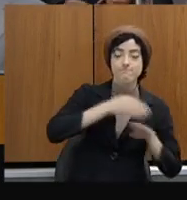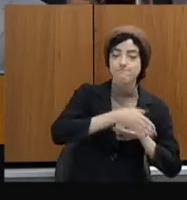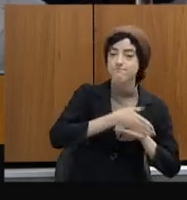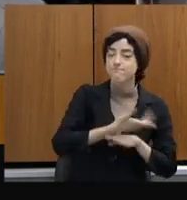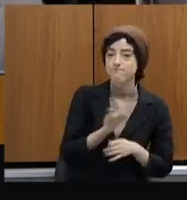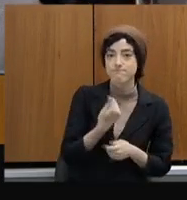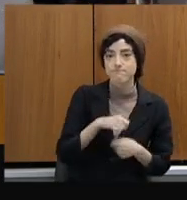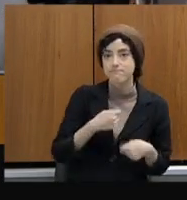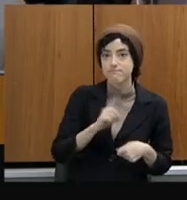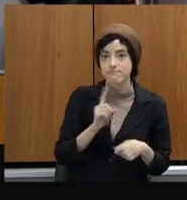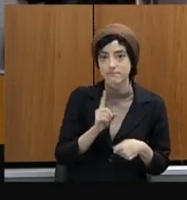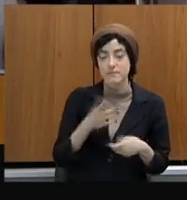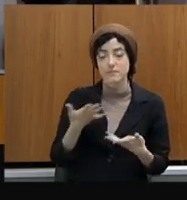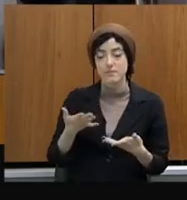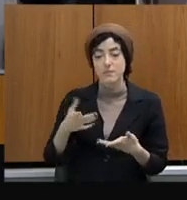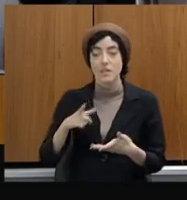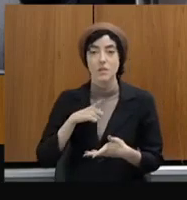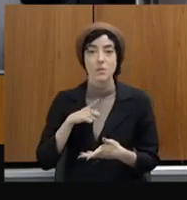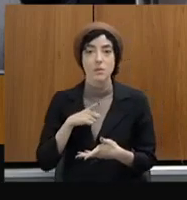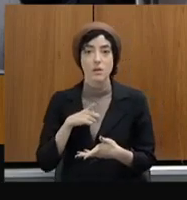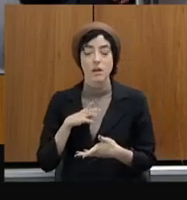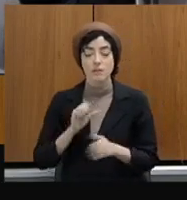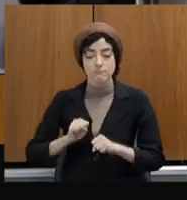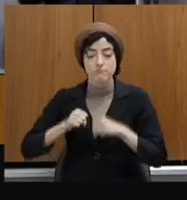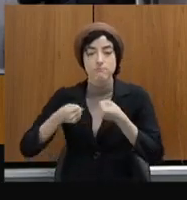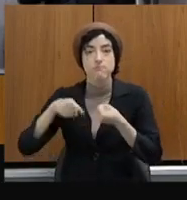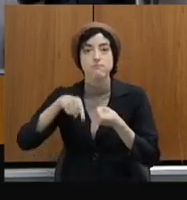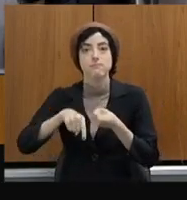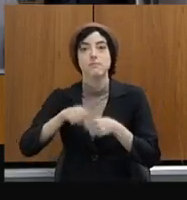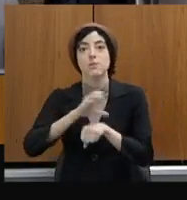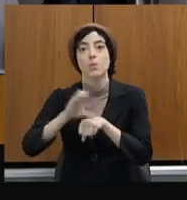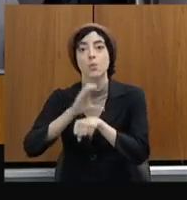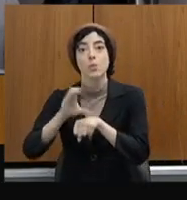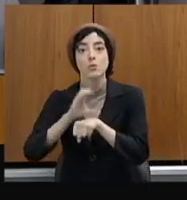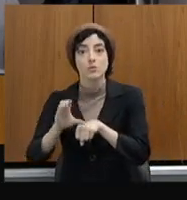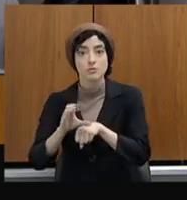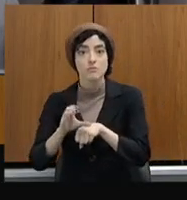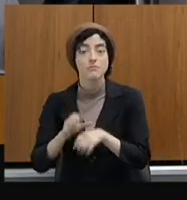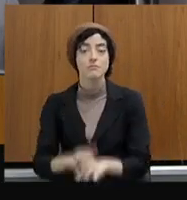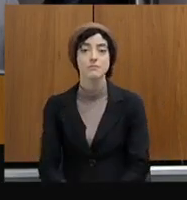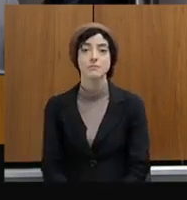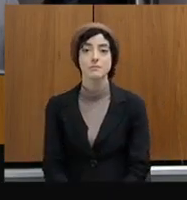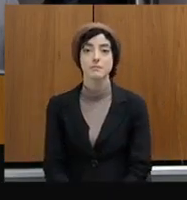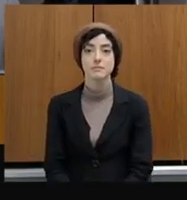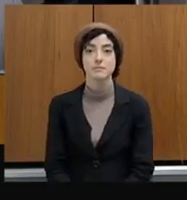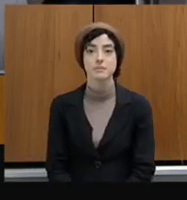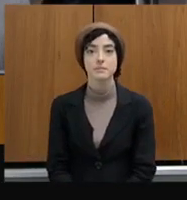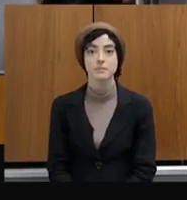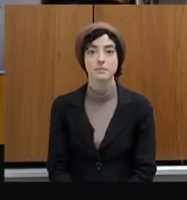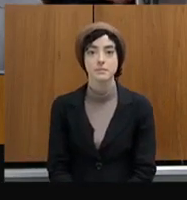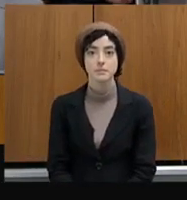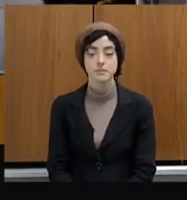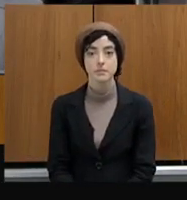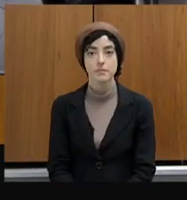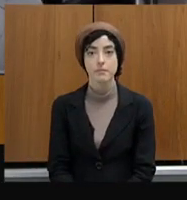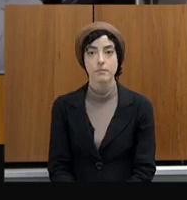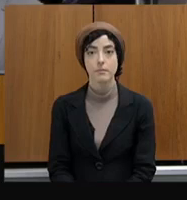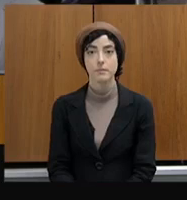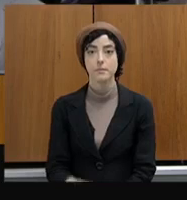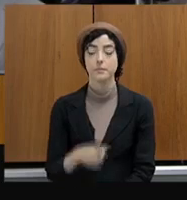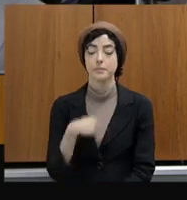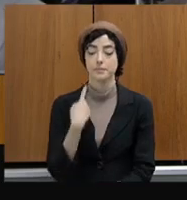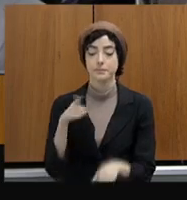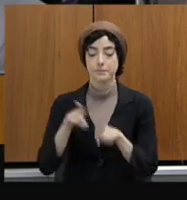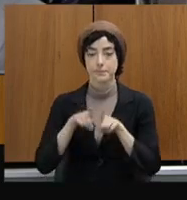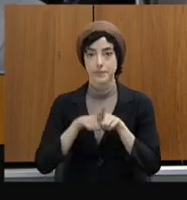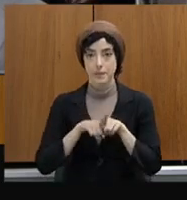intensificaram a realização de cursos. E fizemos também um curso que alcançou todo o poder executivo e